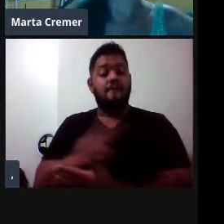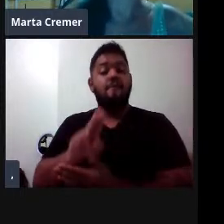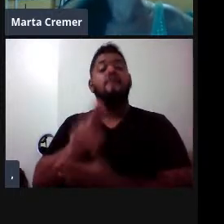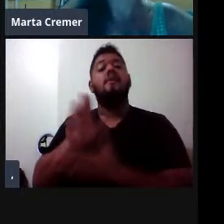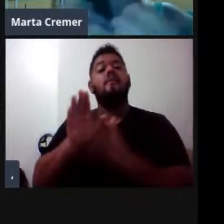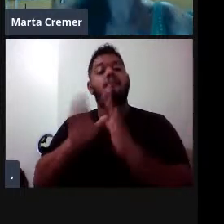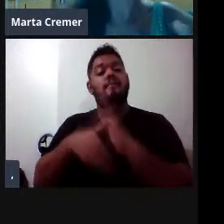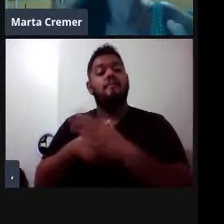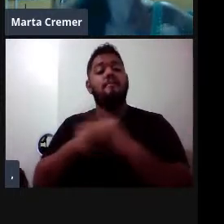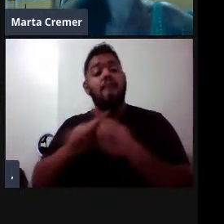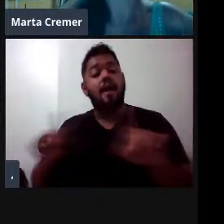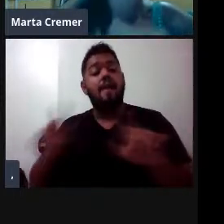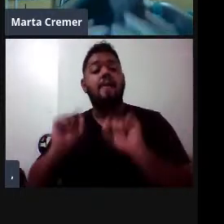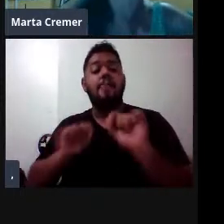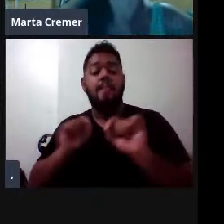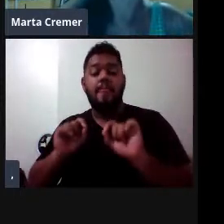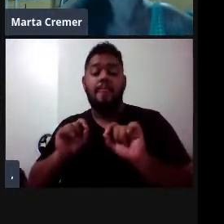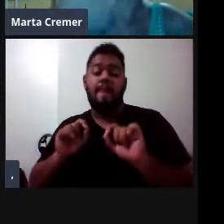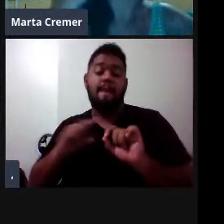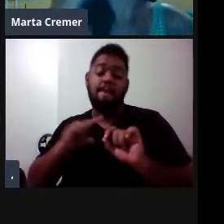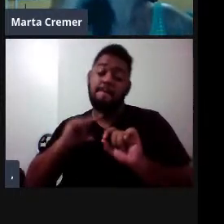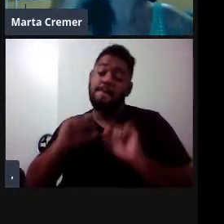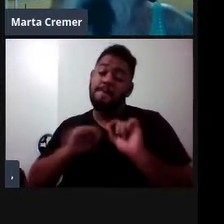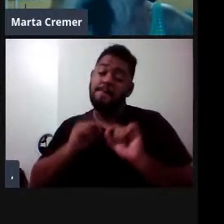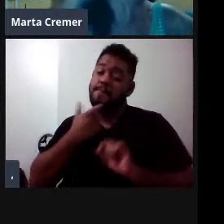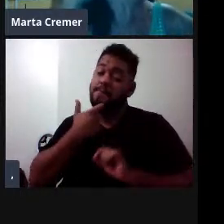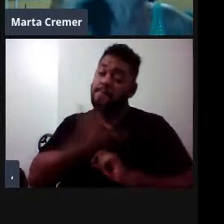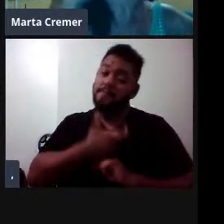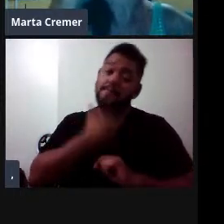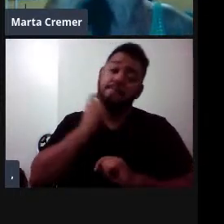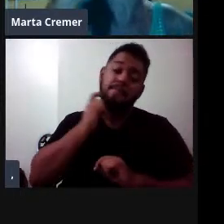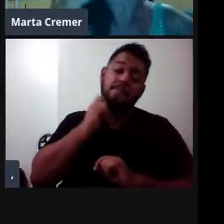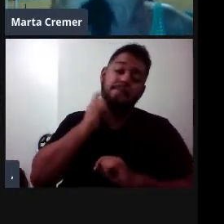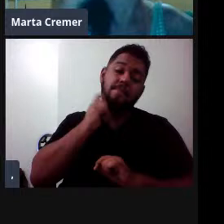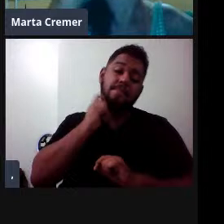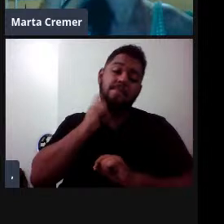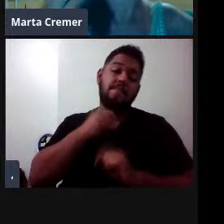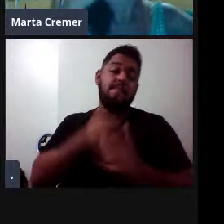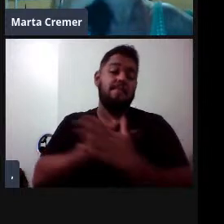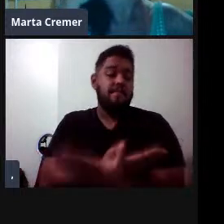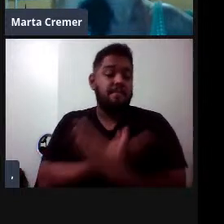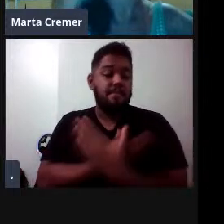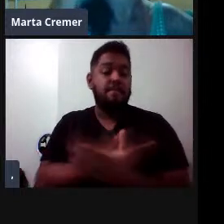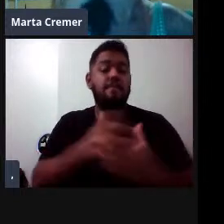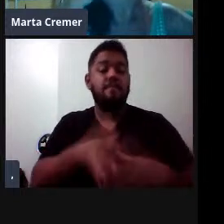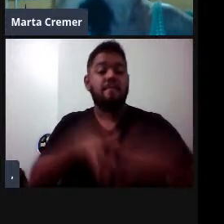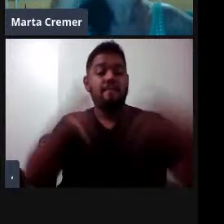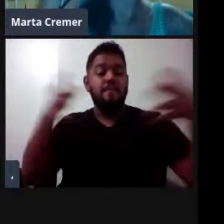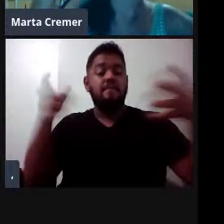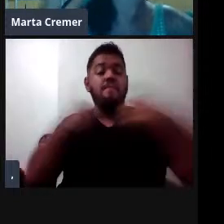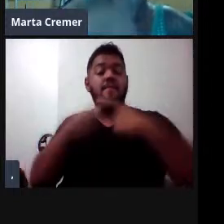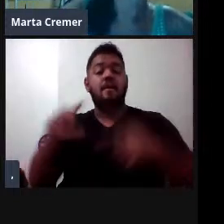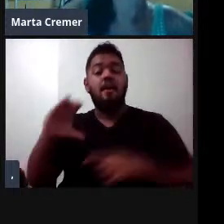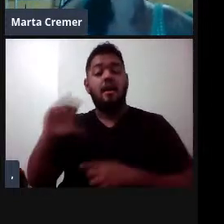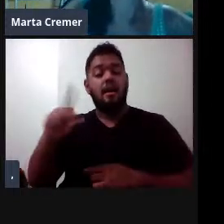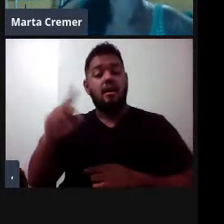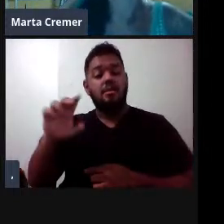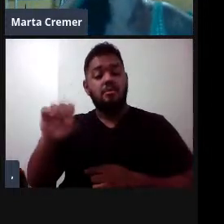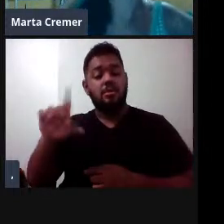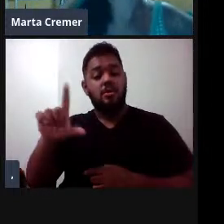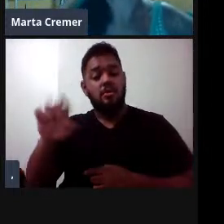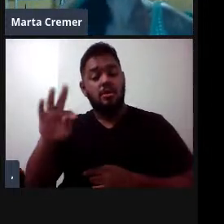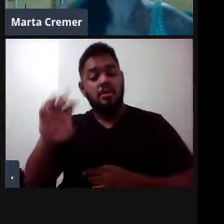mas na verdade a gente tem o hábito de chamar baleia animais grandes, cetáceos grandes, mas as cachalotes na verdade são os